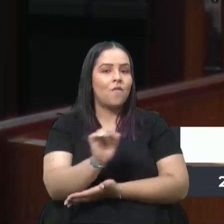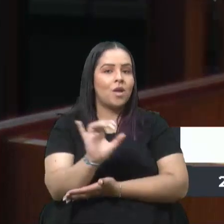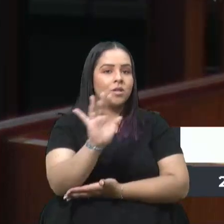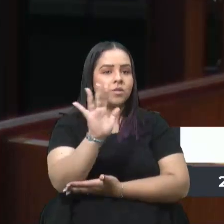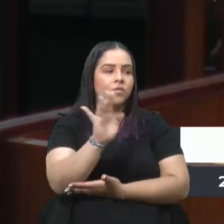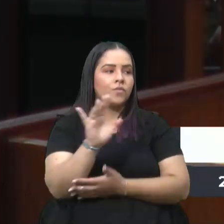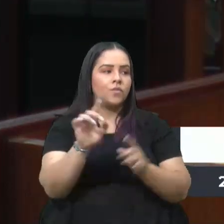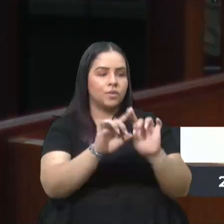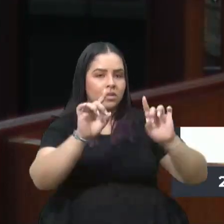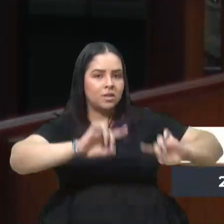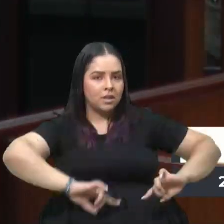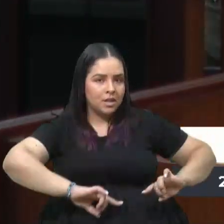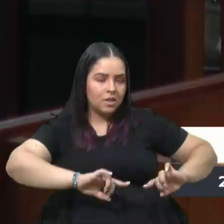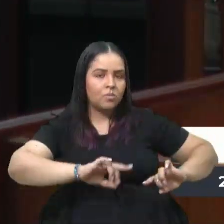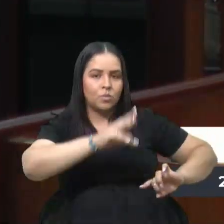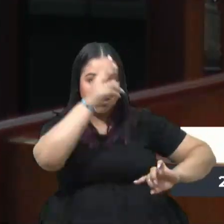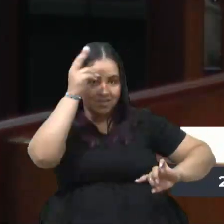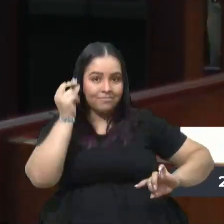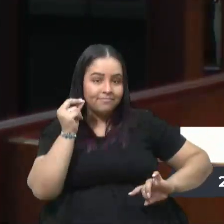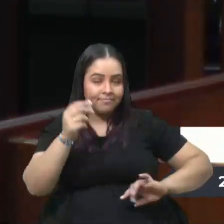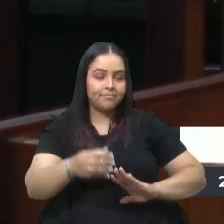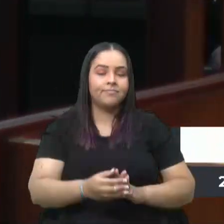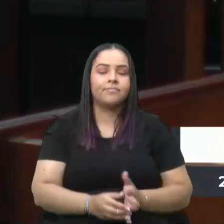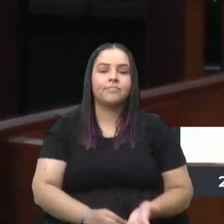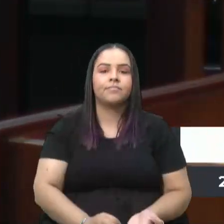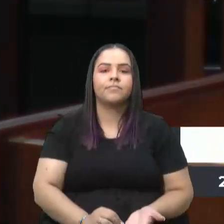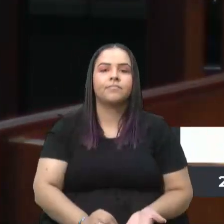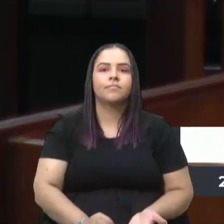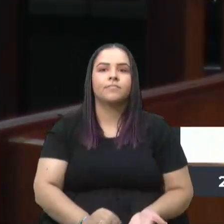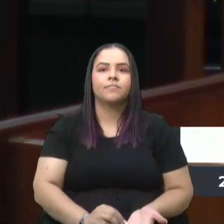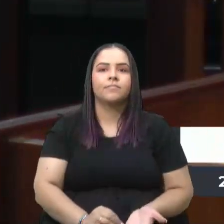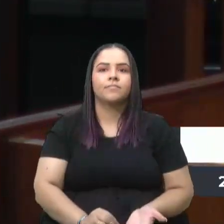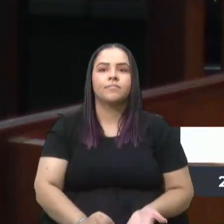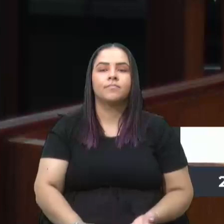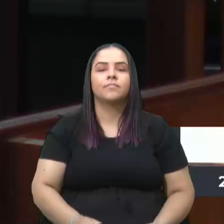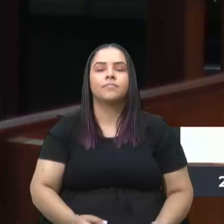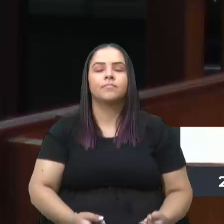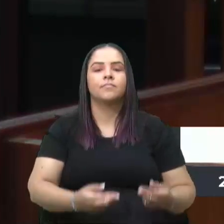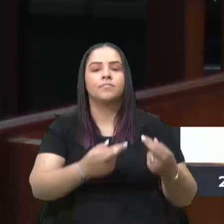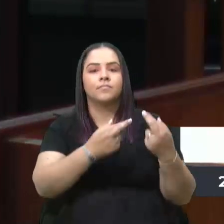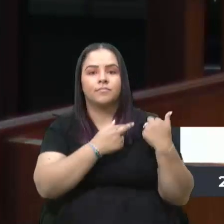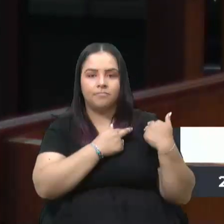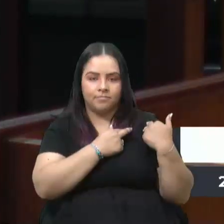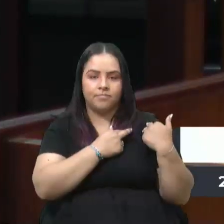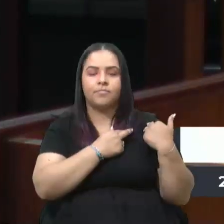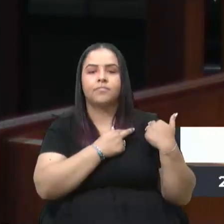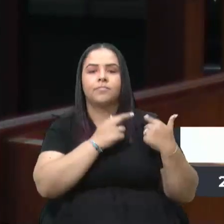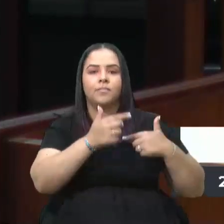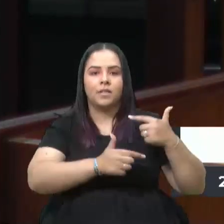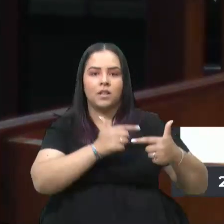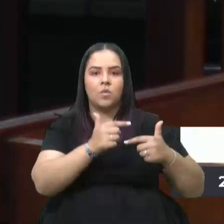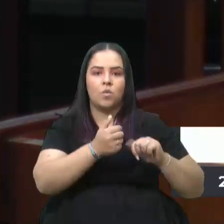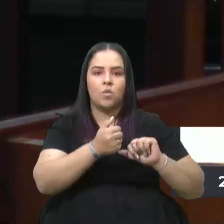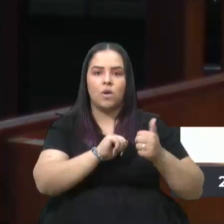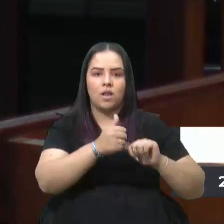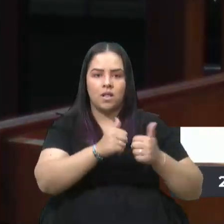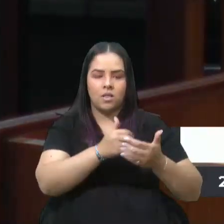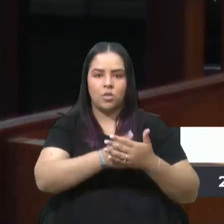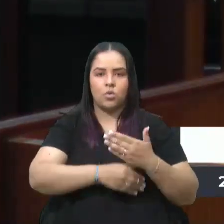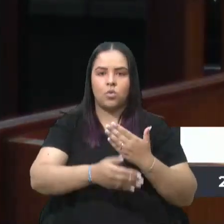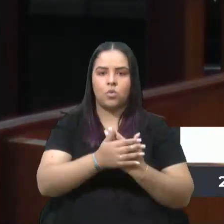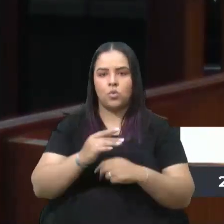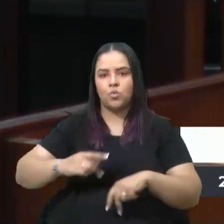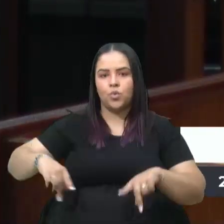e da servidora pública. Declaração de líder bancada Responsável pelo serviço de qualidade a toda a